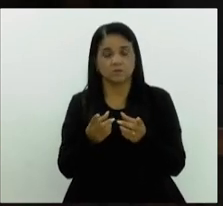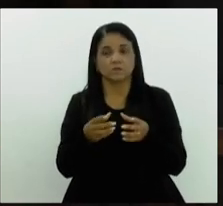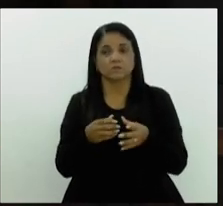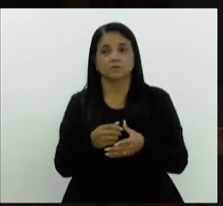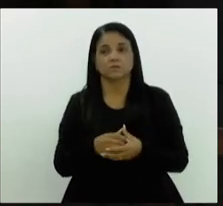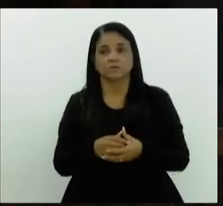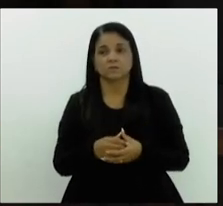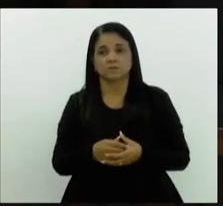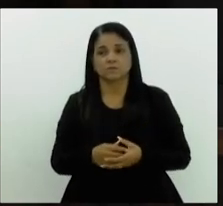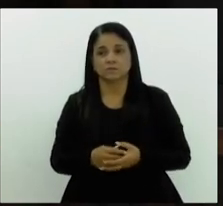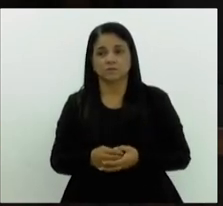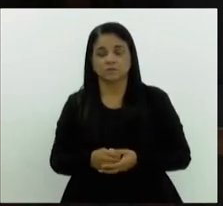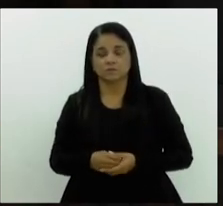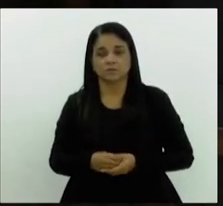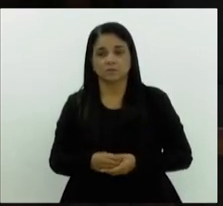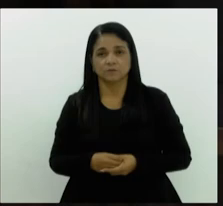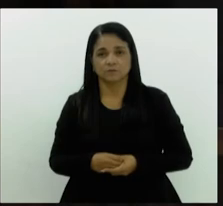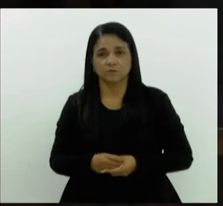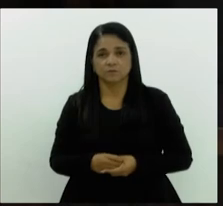Tá aqui.